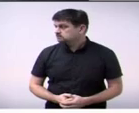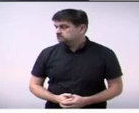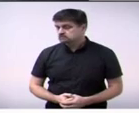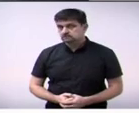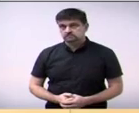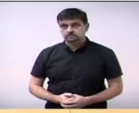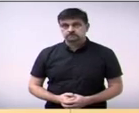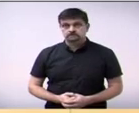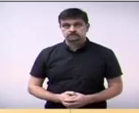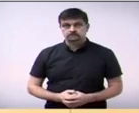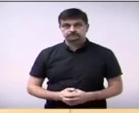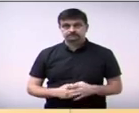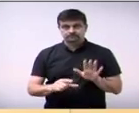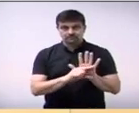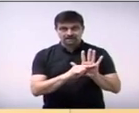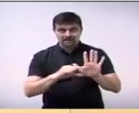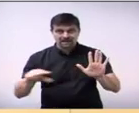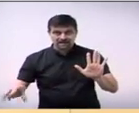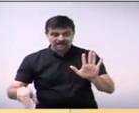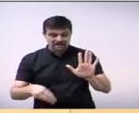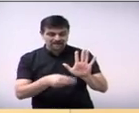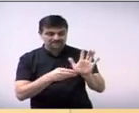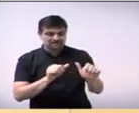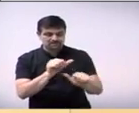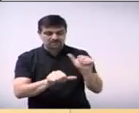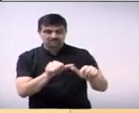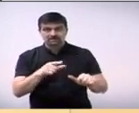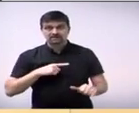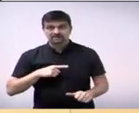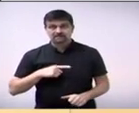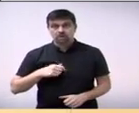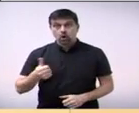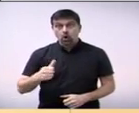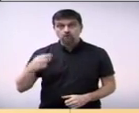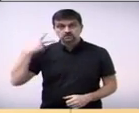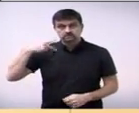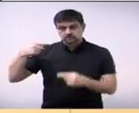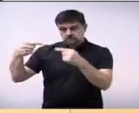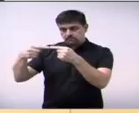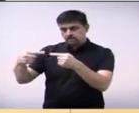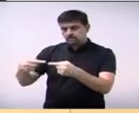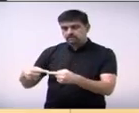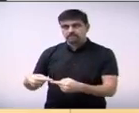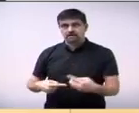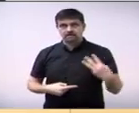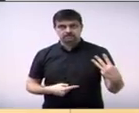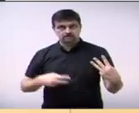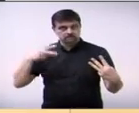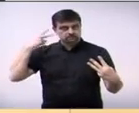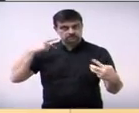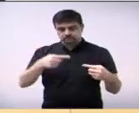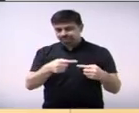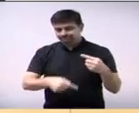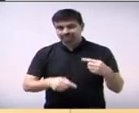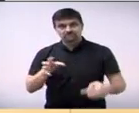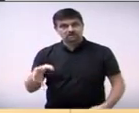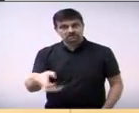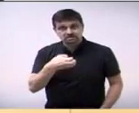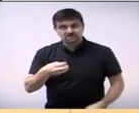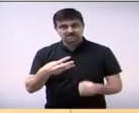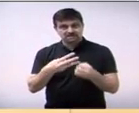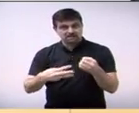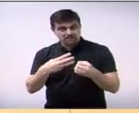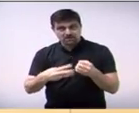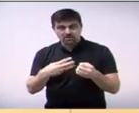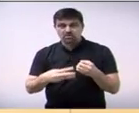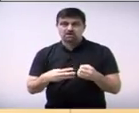A emenda modificativa nº 01 foi aprovada por 11 votos favoráveis, três contrários do vereador Tiguila, Custódio Campos e